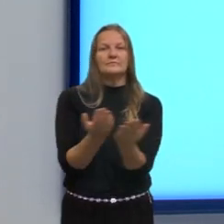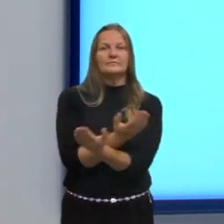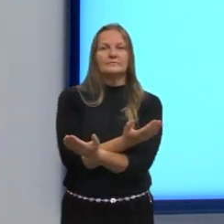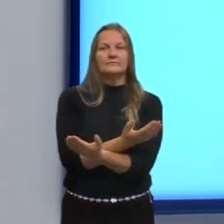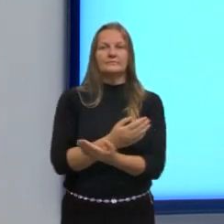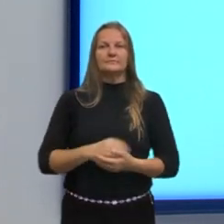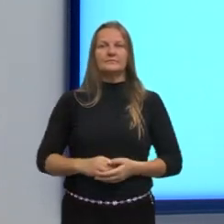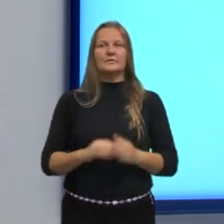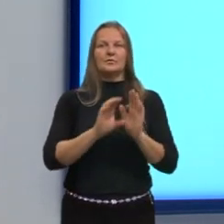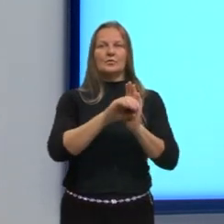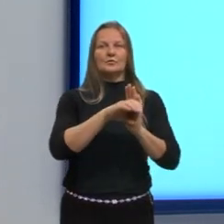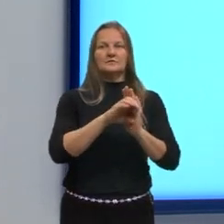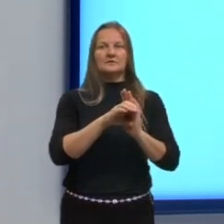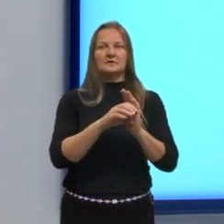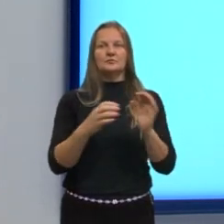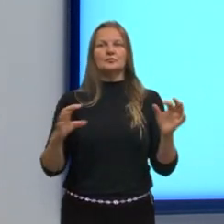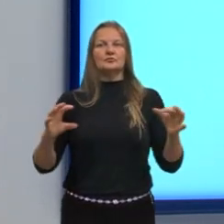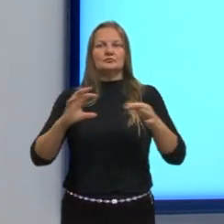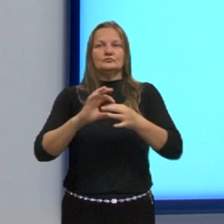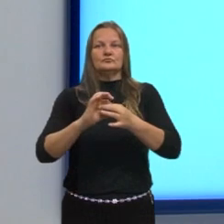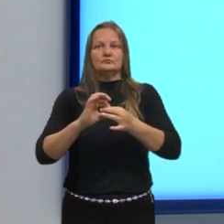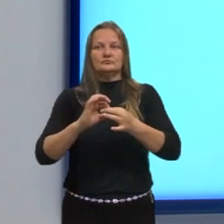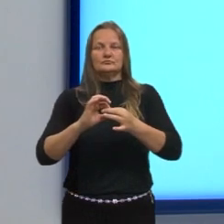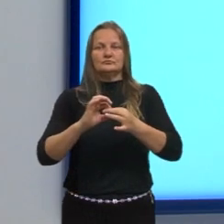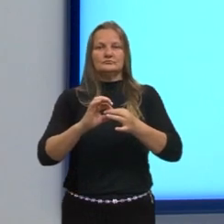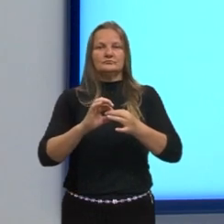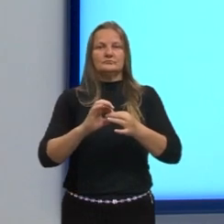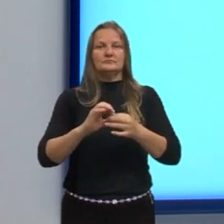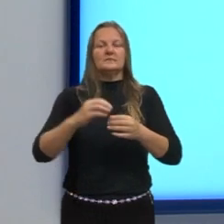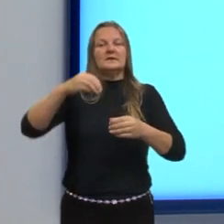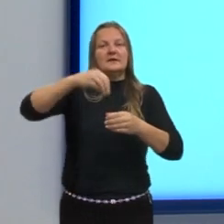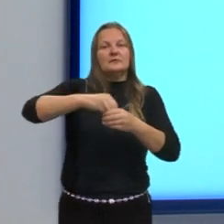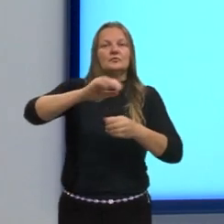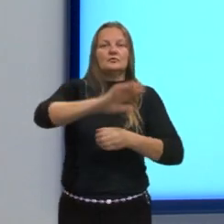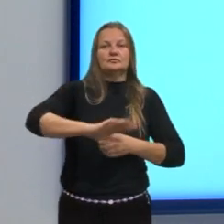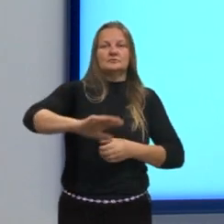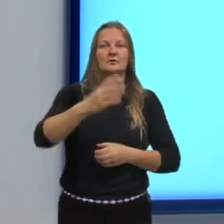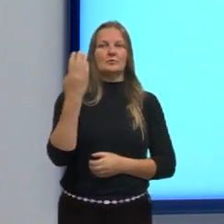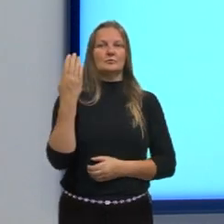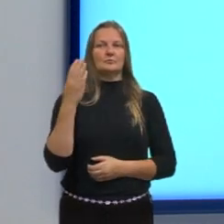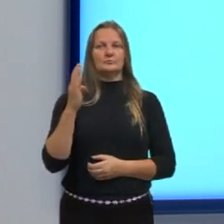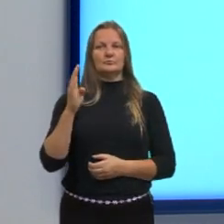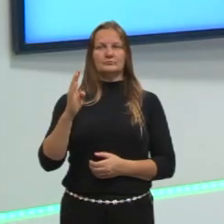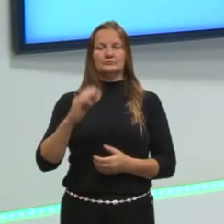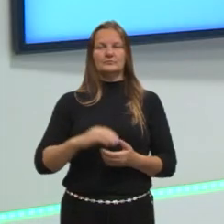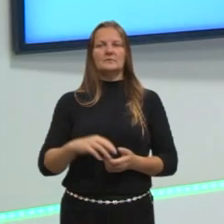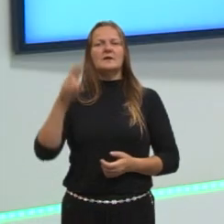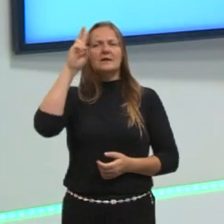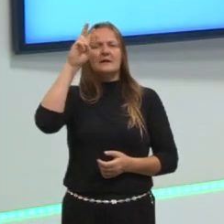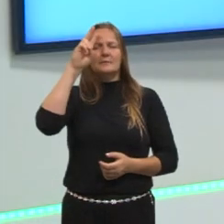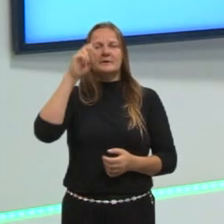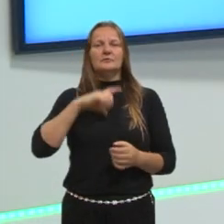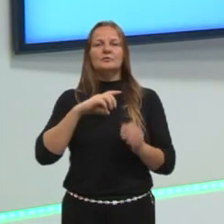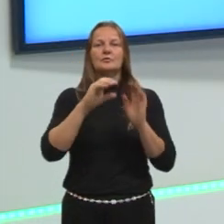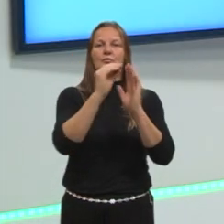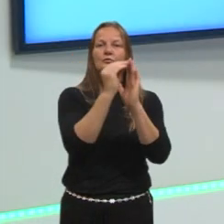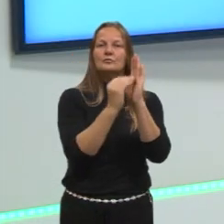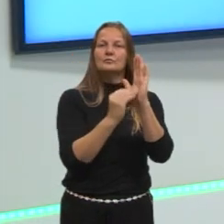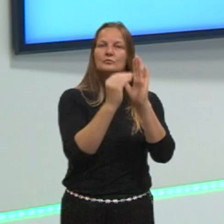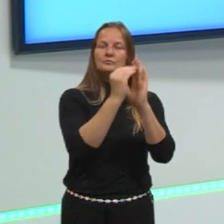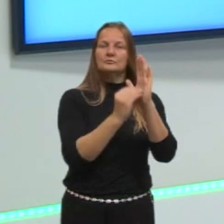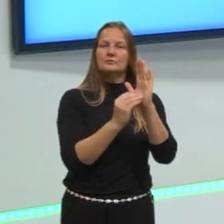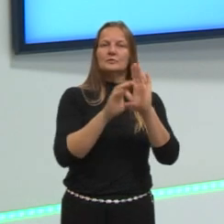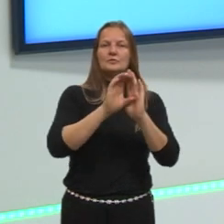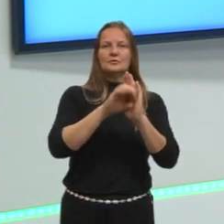conceitos e conteúdos dentro da área da biologia. Lembrando que os conteúdos, os